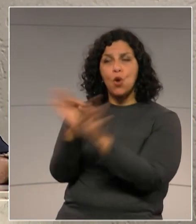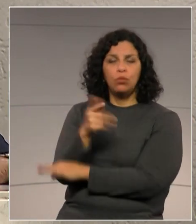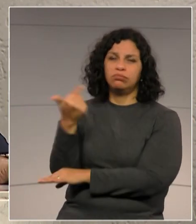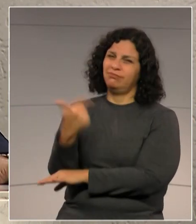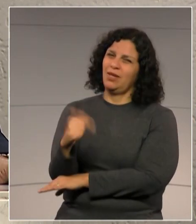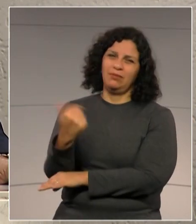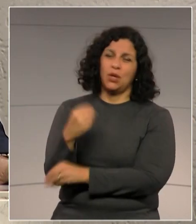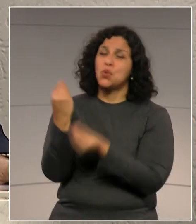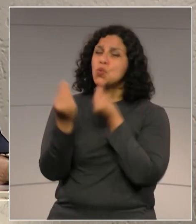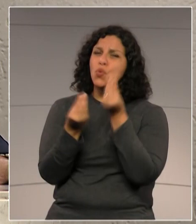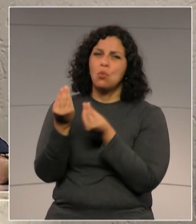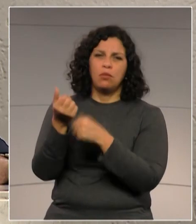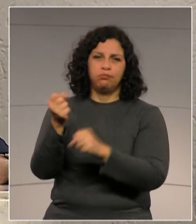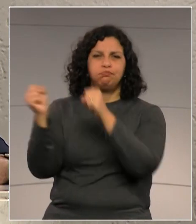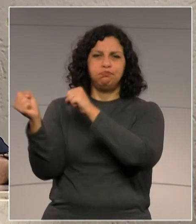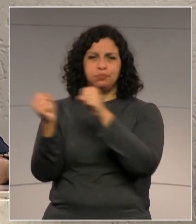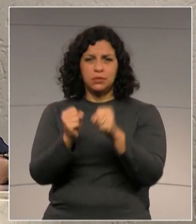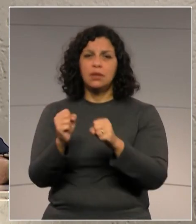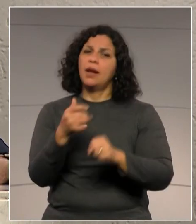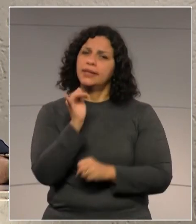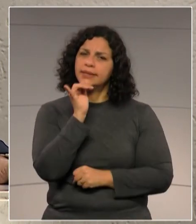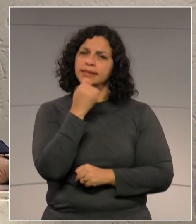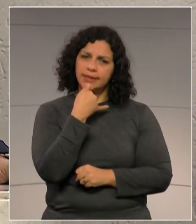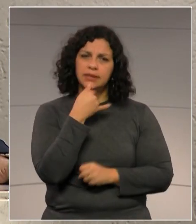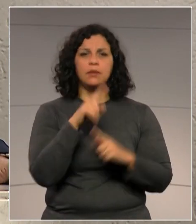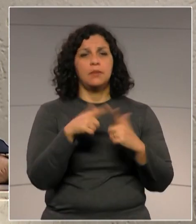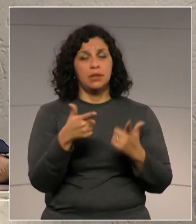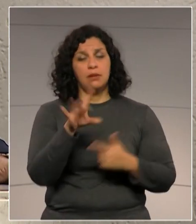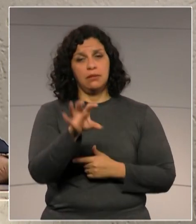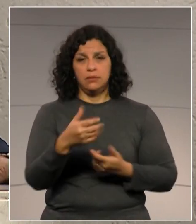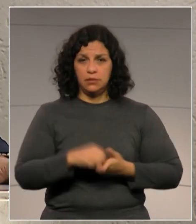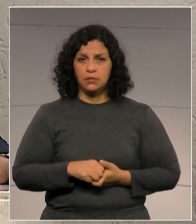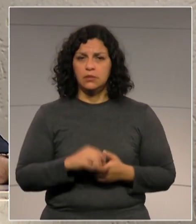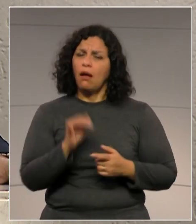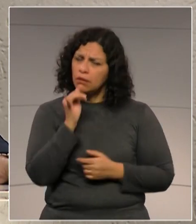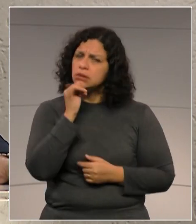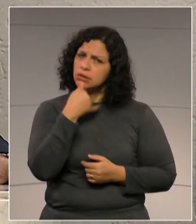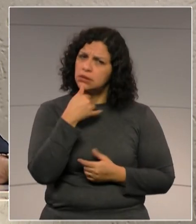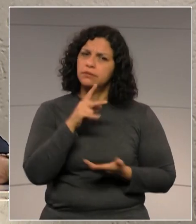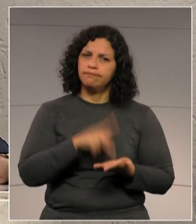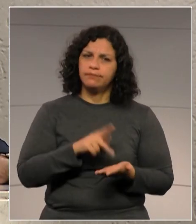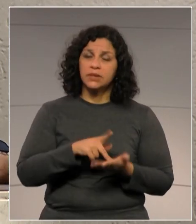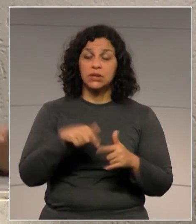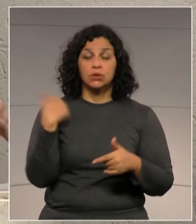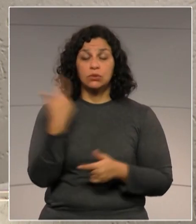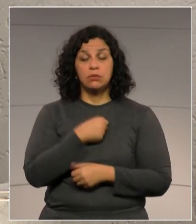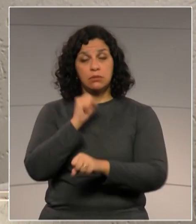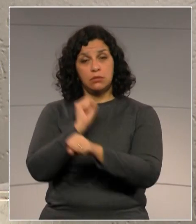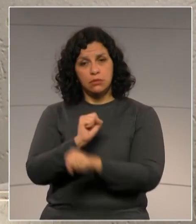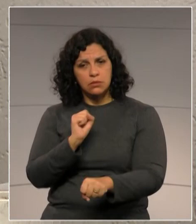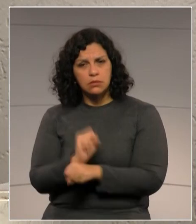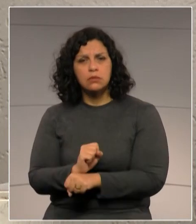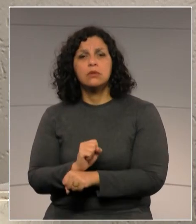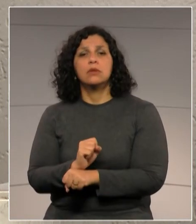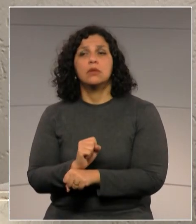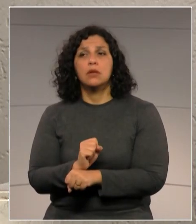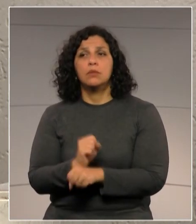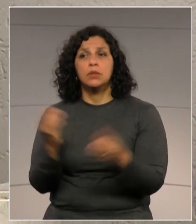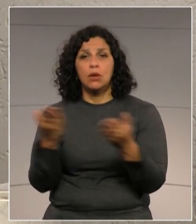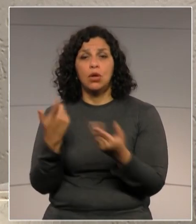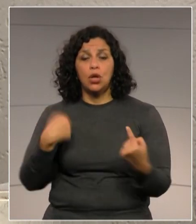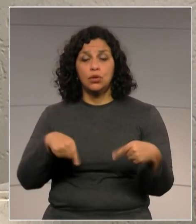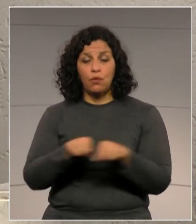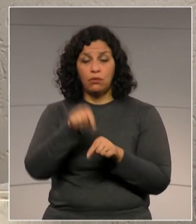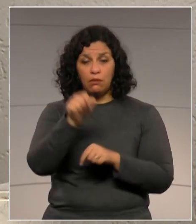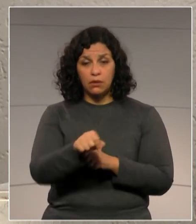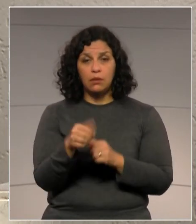está no poder. É lamentável tudo isso, não é? É muito triste tudo isso. Esperamos que, na próxima vez, nós